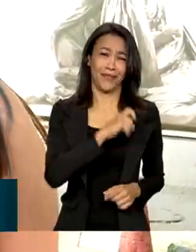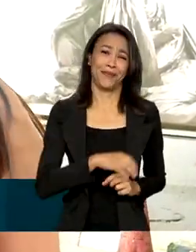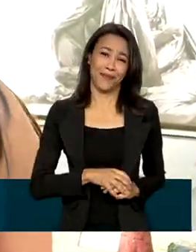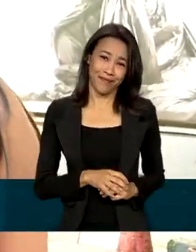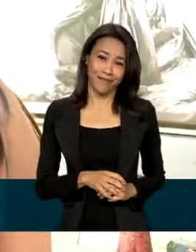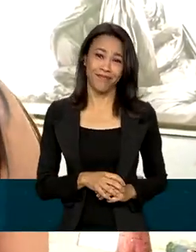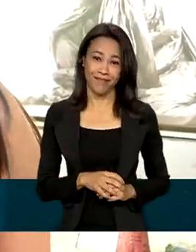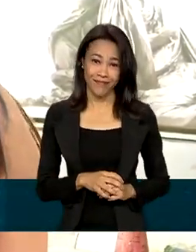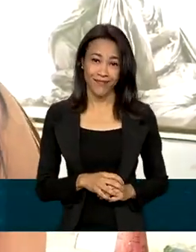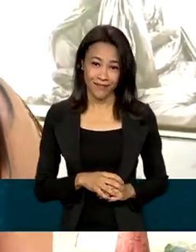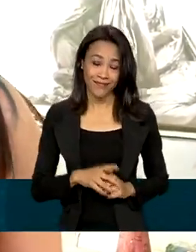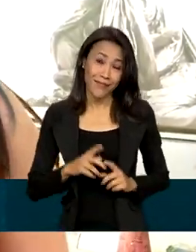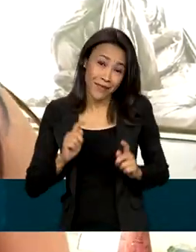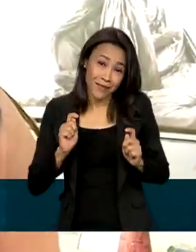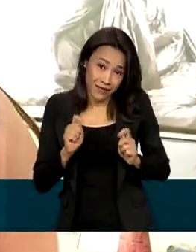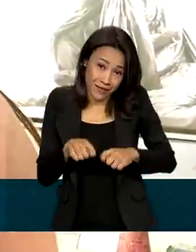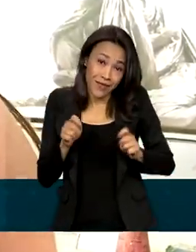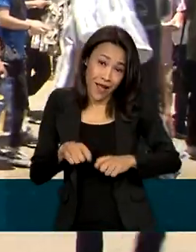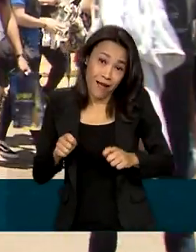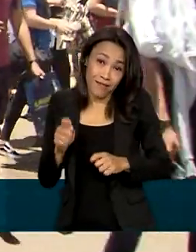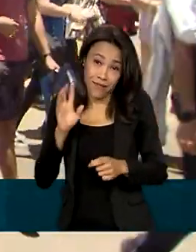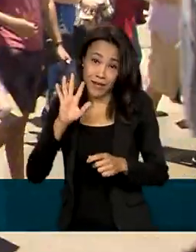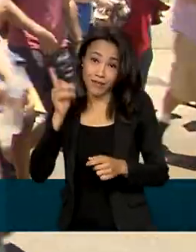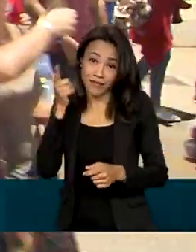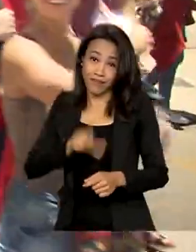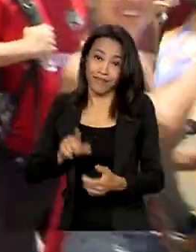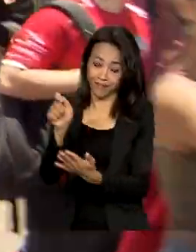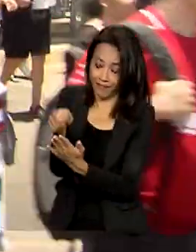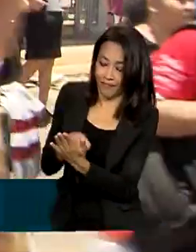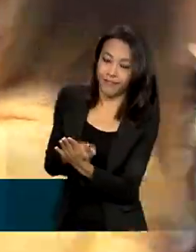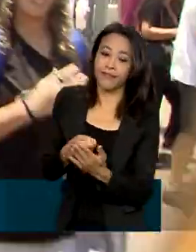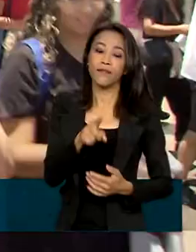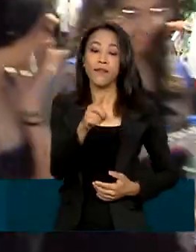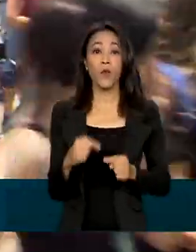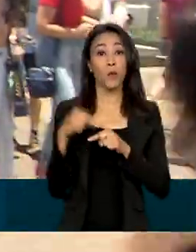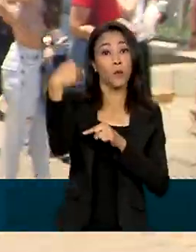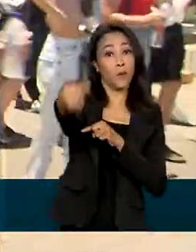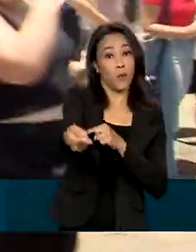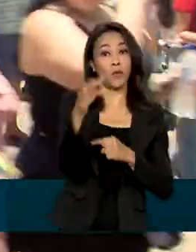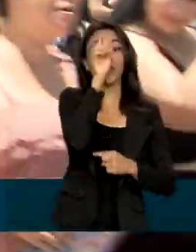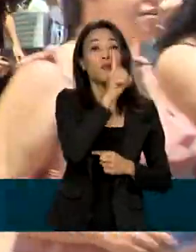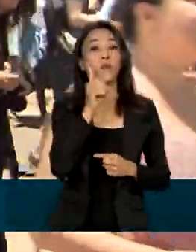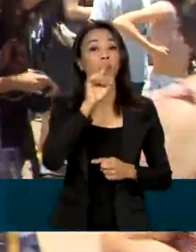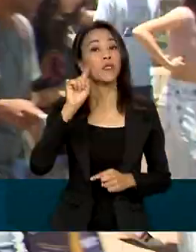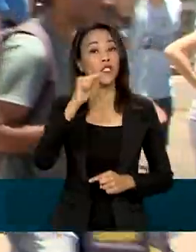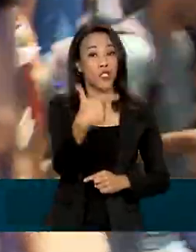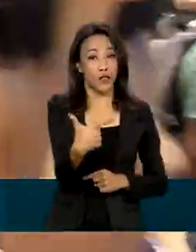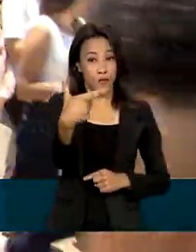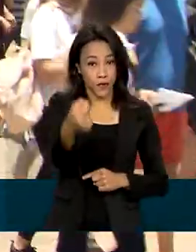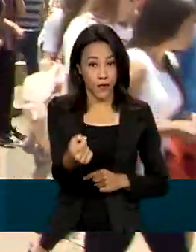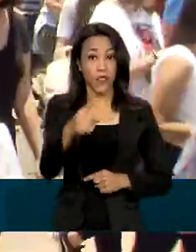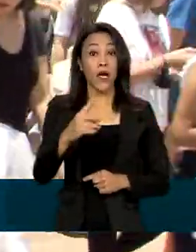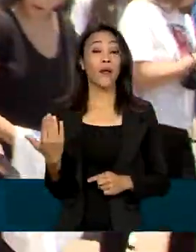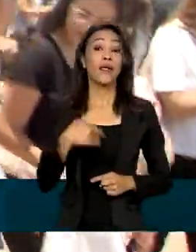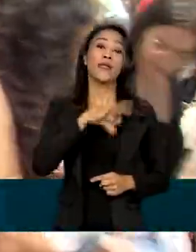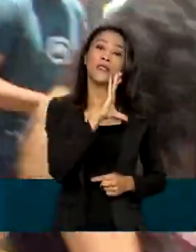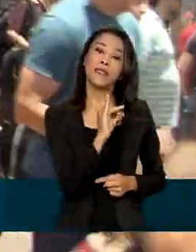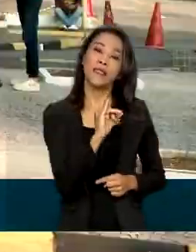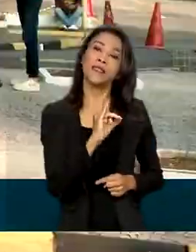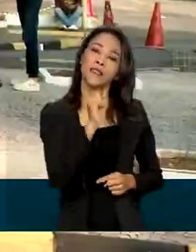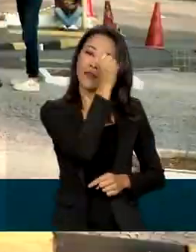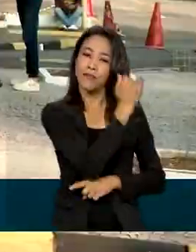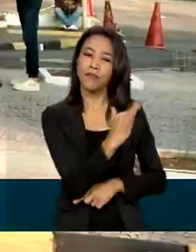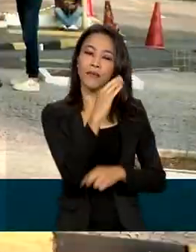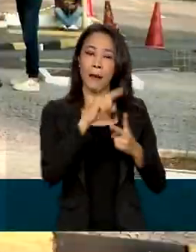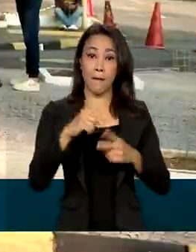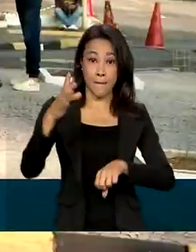entrar bastante no tema. No próximo domingo, dia 20, os participantes vão fazer as provas de ciências da natureza,